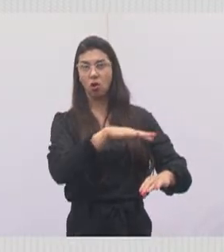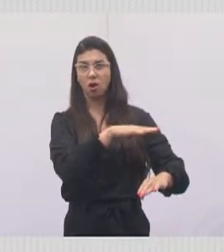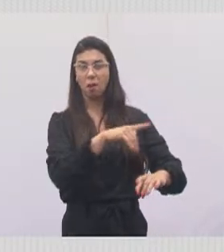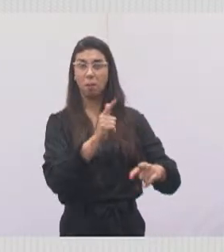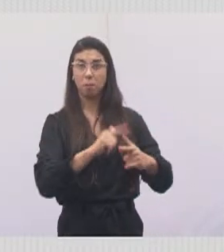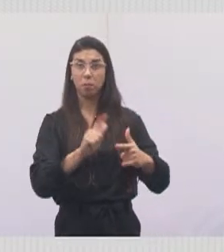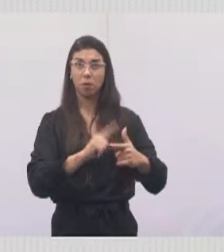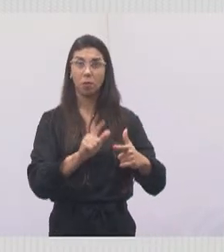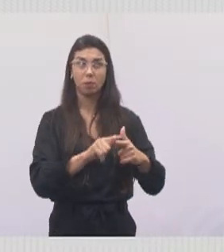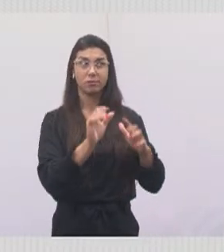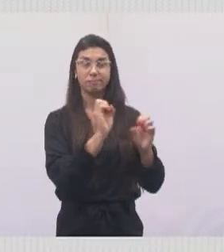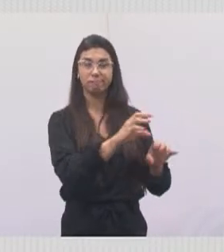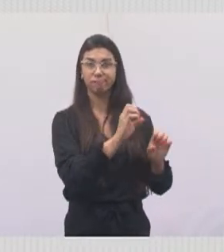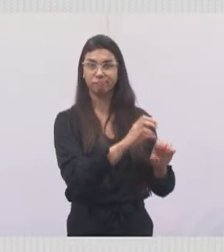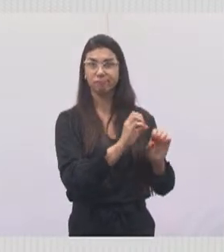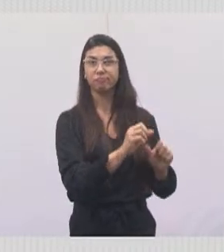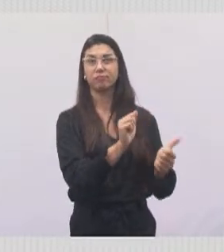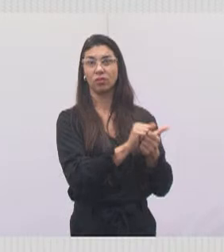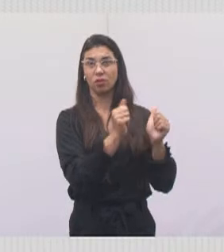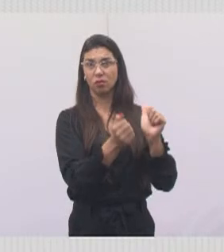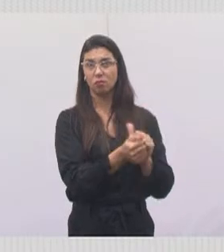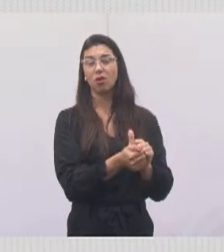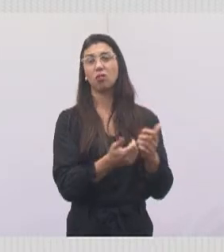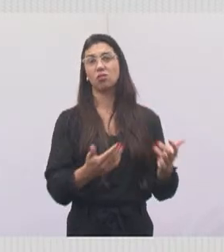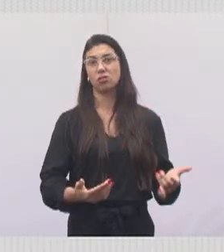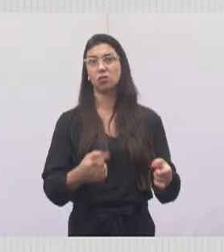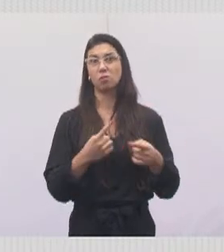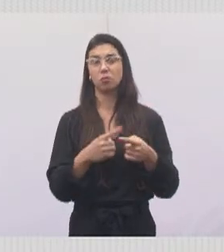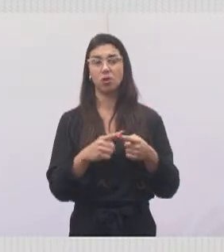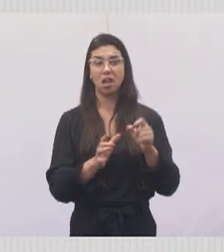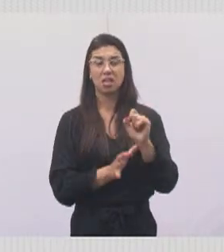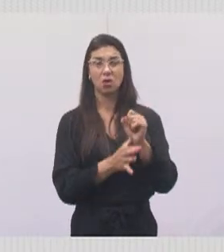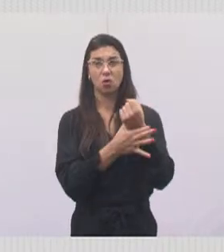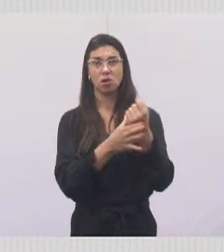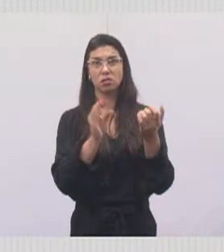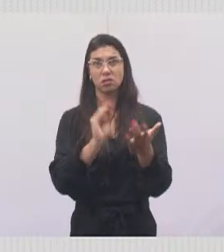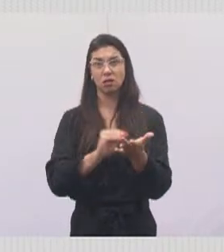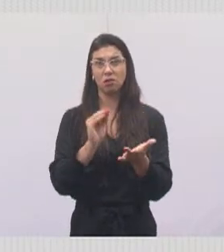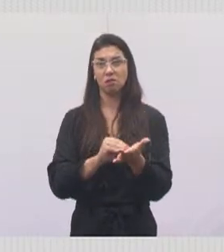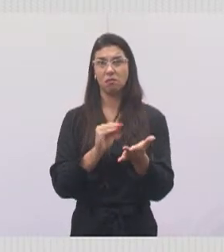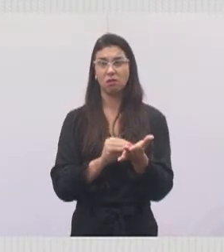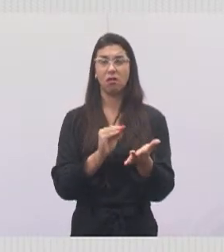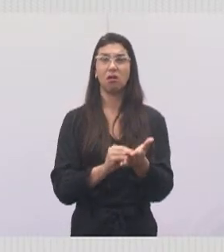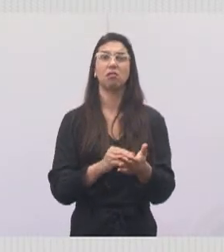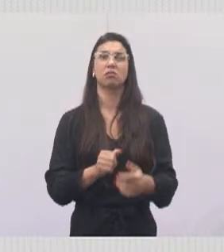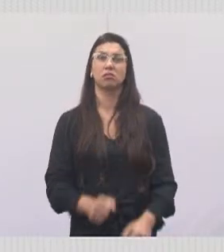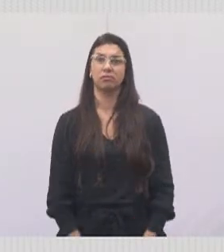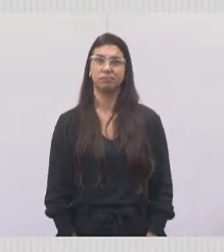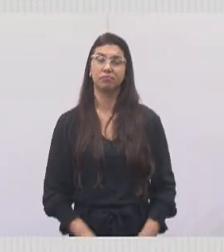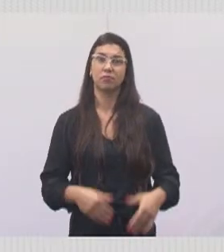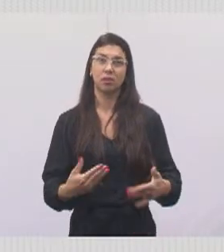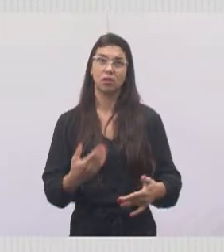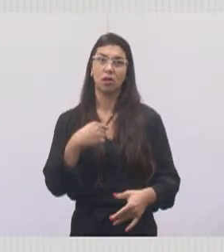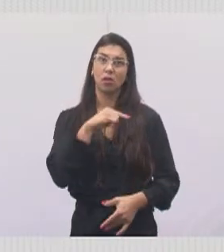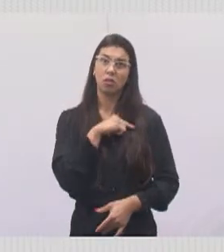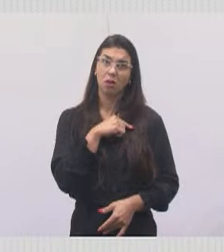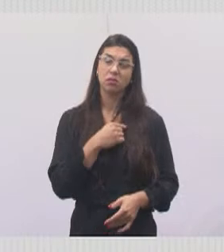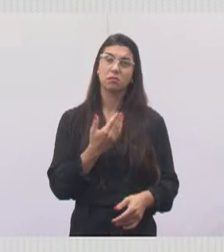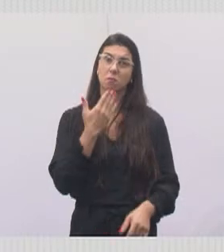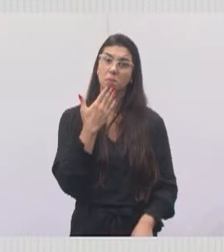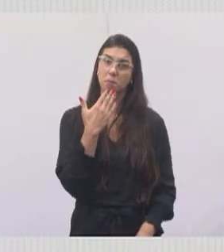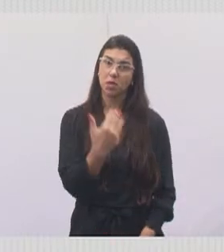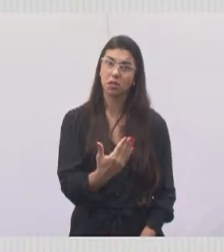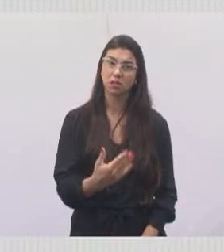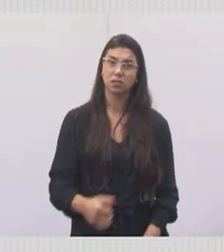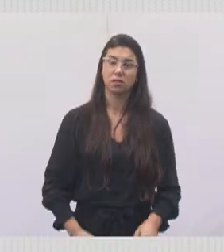tendo problema para dar aula, até também pela questão de segurança, tanto dos professores, dos alunos, a gente fez essa indicação aí para a Secretaria